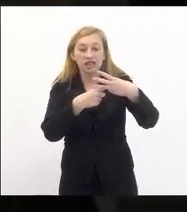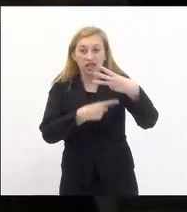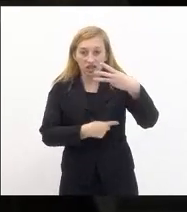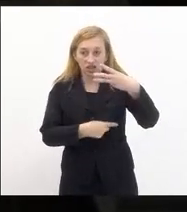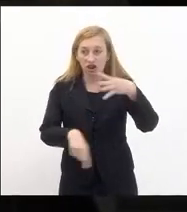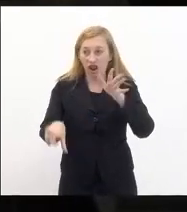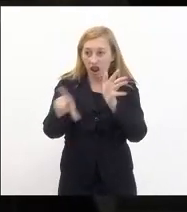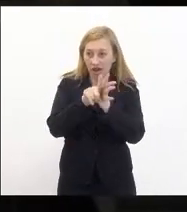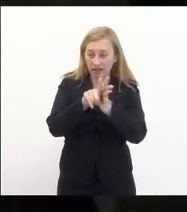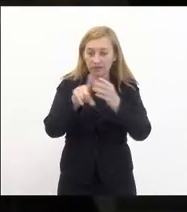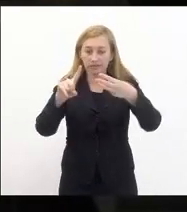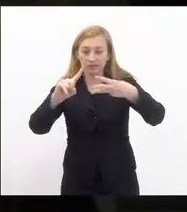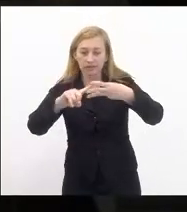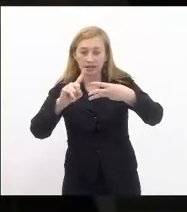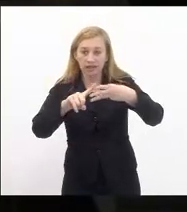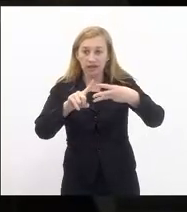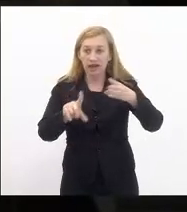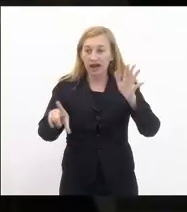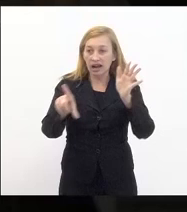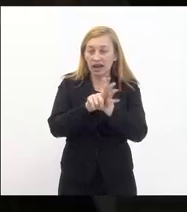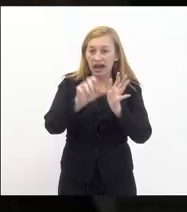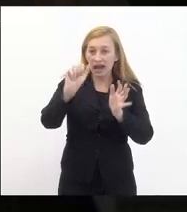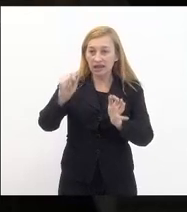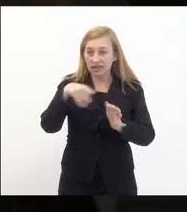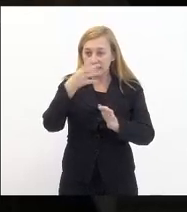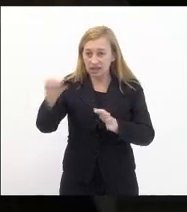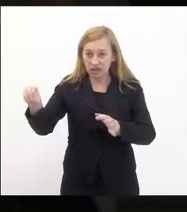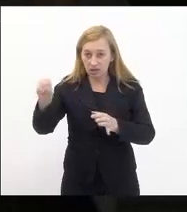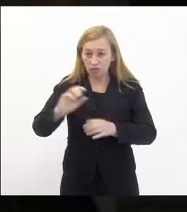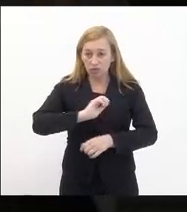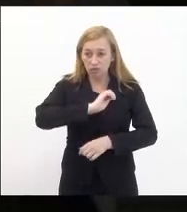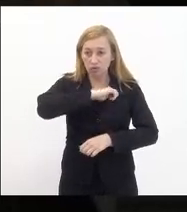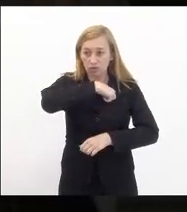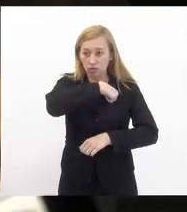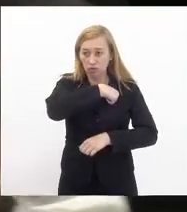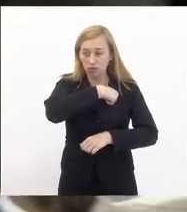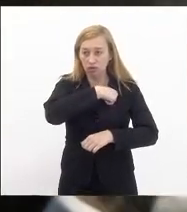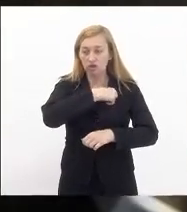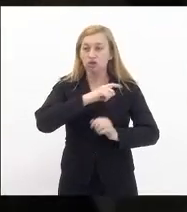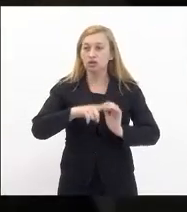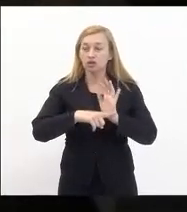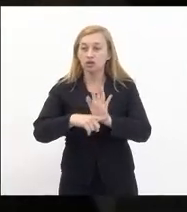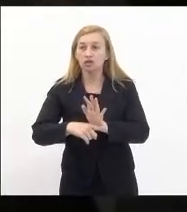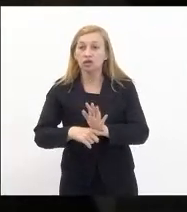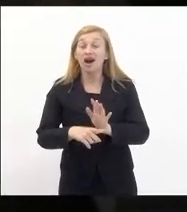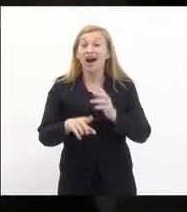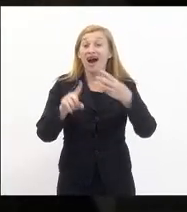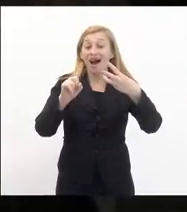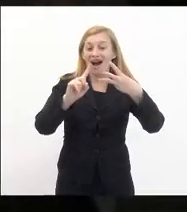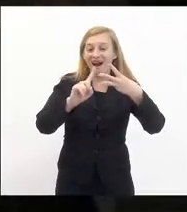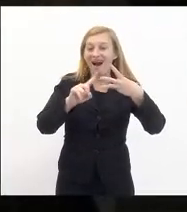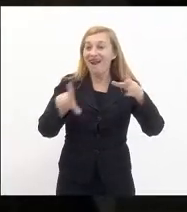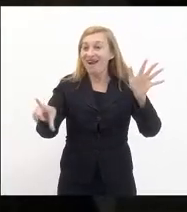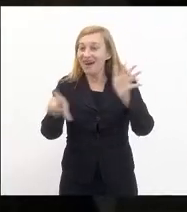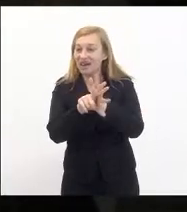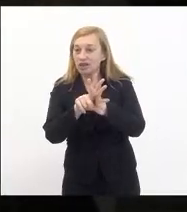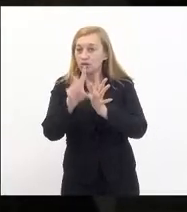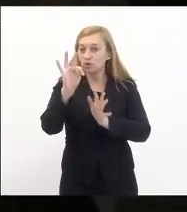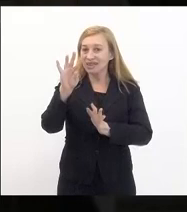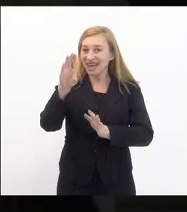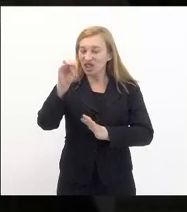a lei da adesão ao regime de recuperação fiscal a lei do teto de gastos